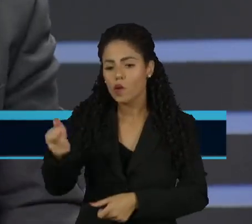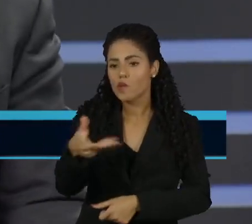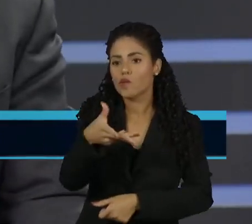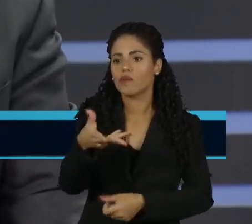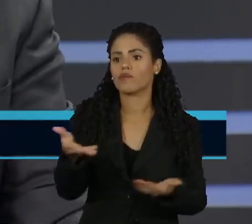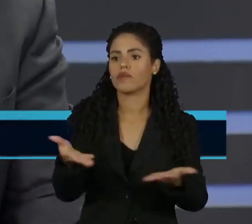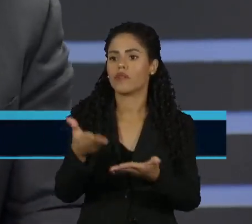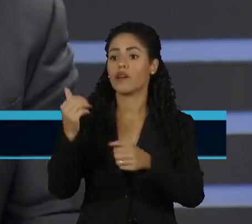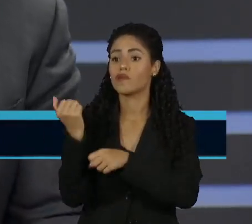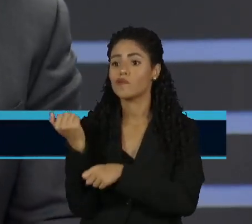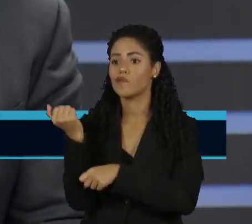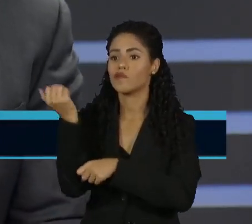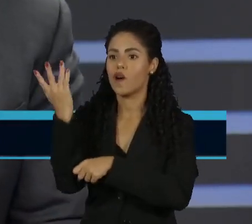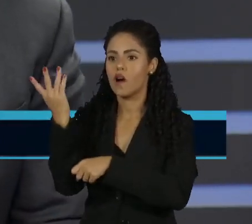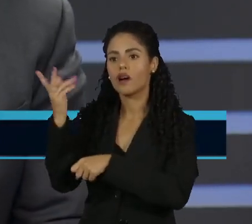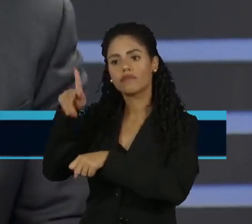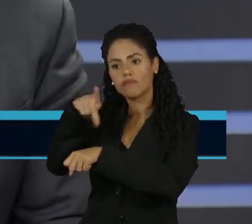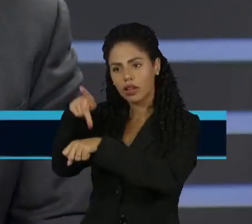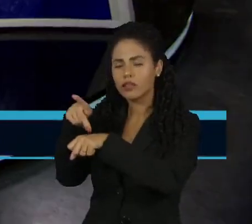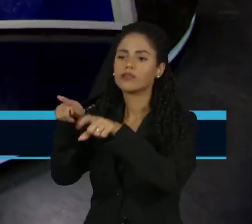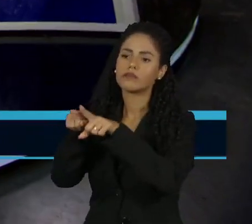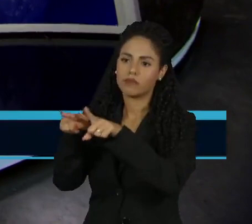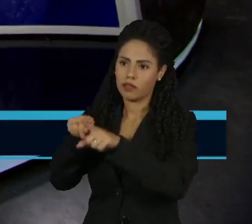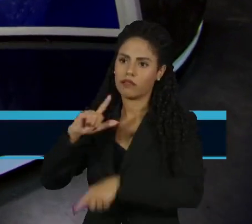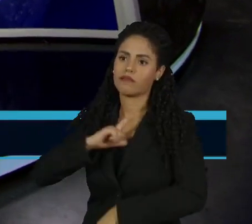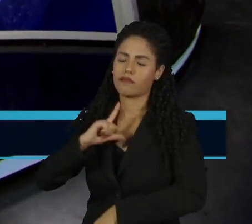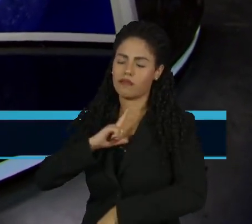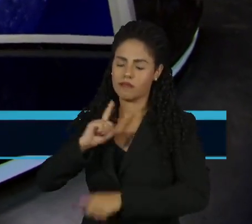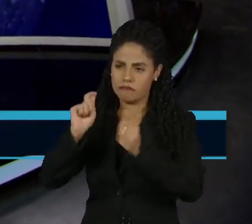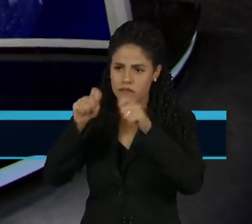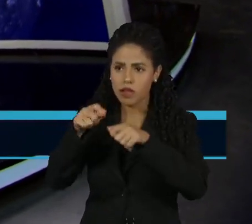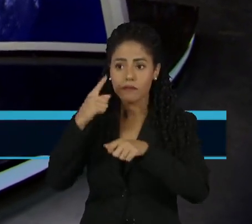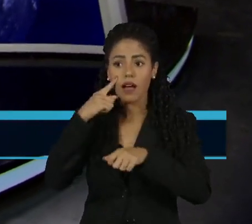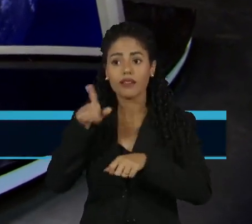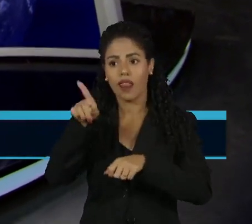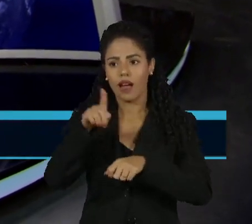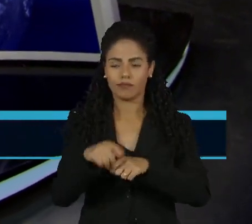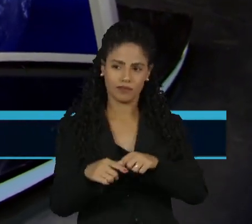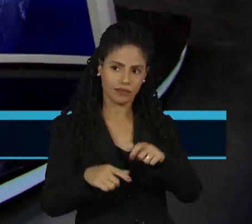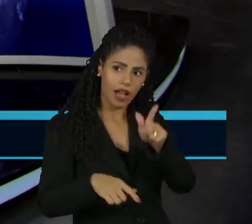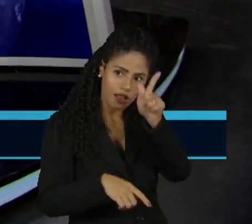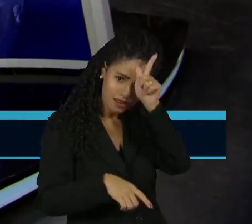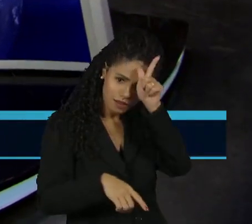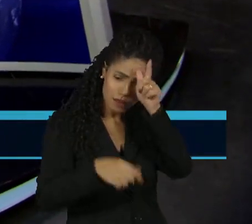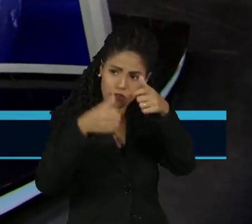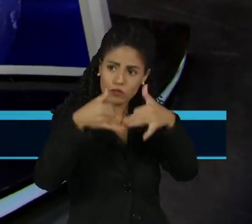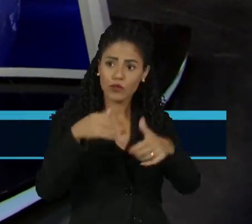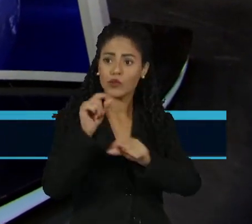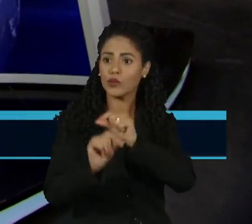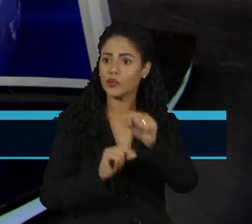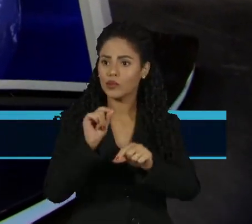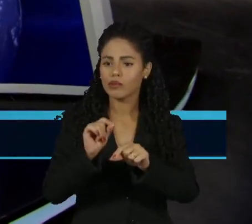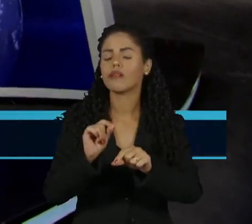Fora do Brasil tem se acontecido isso. Na própria Alemanha aconteceu com relação à